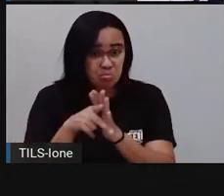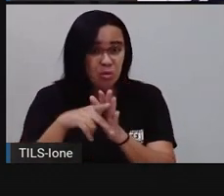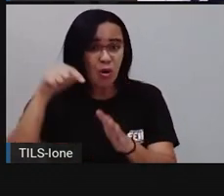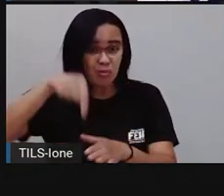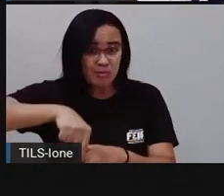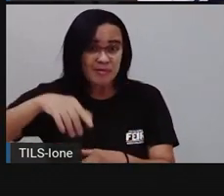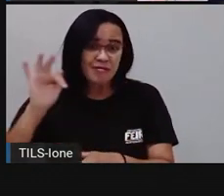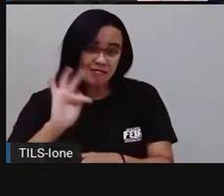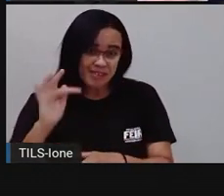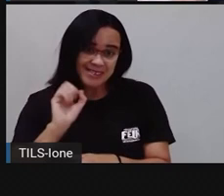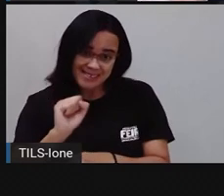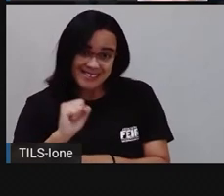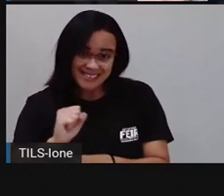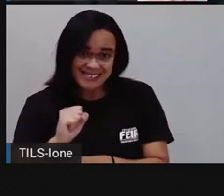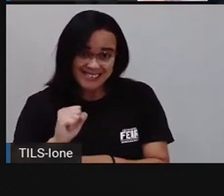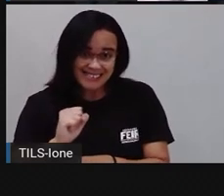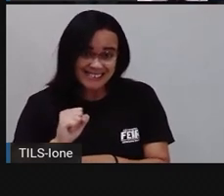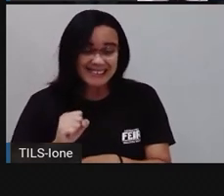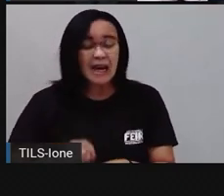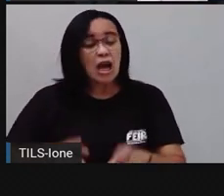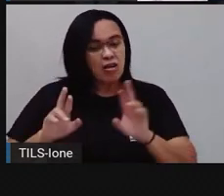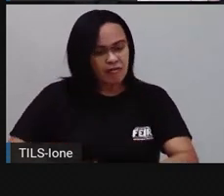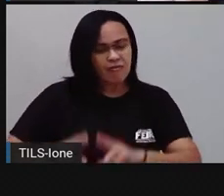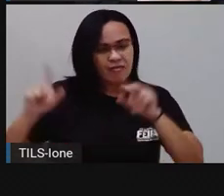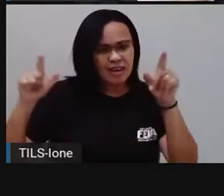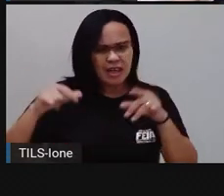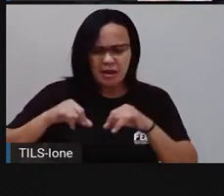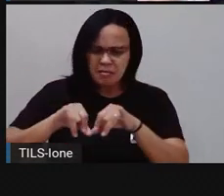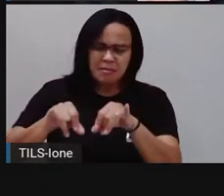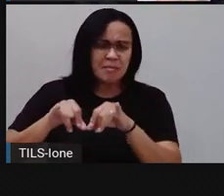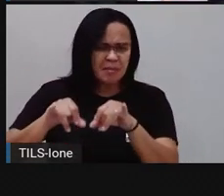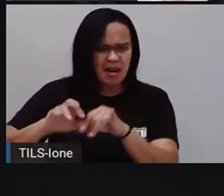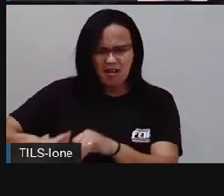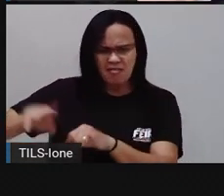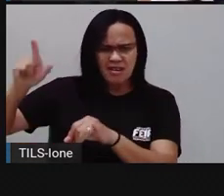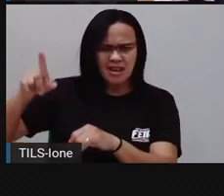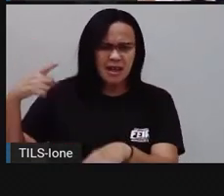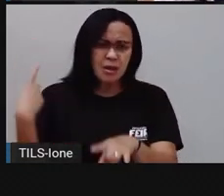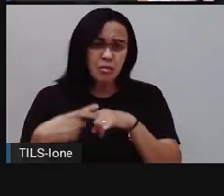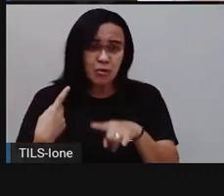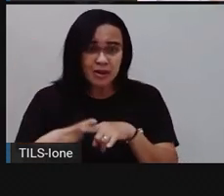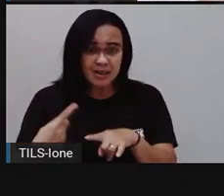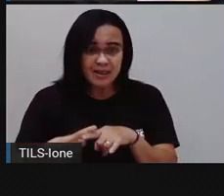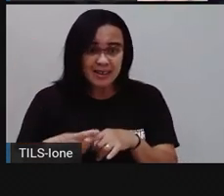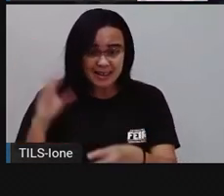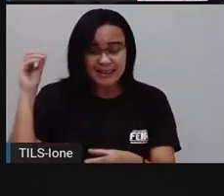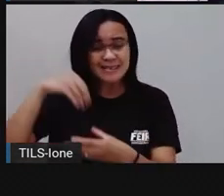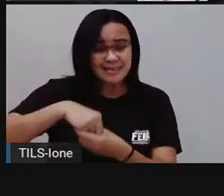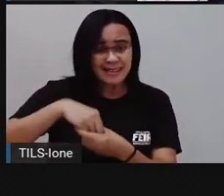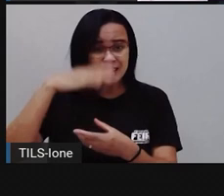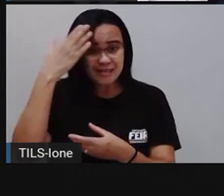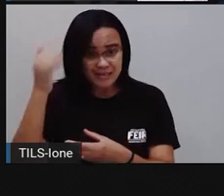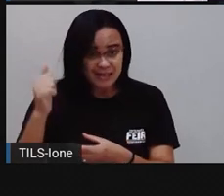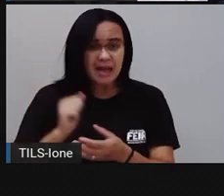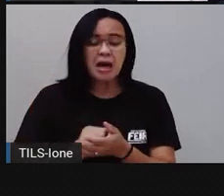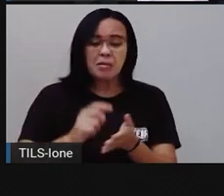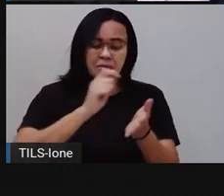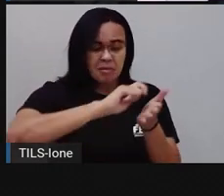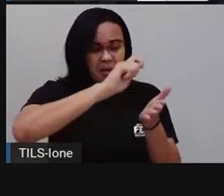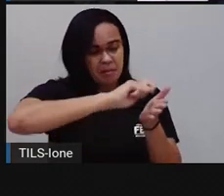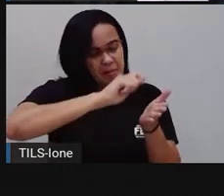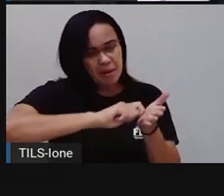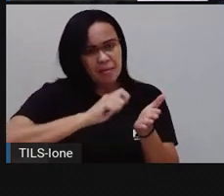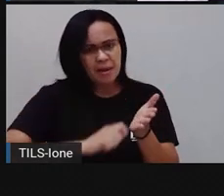supermercado, que a gente encontra lá tudo na sua embalagem, dizendo os ingredientes que estão ali dentro, quem foi que fabricou, onde foi que